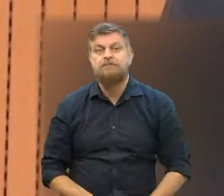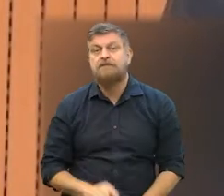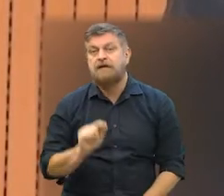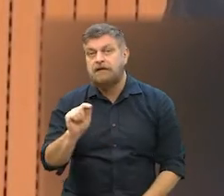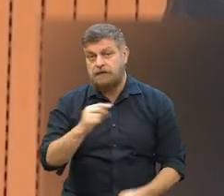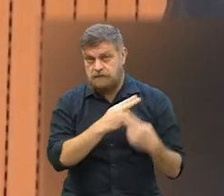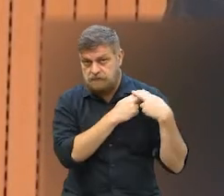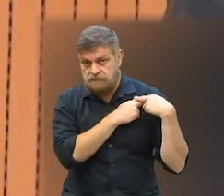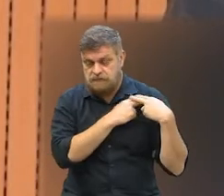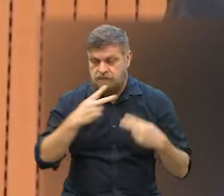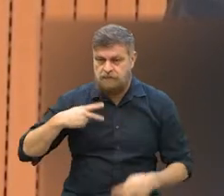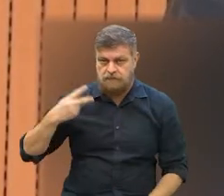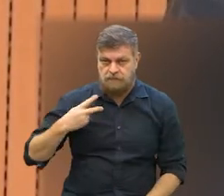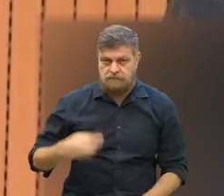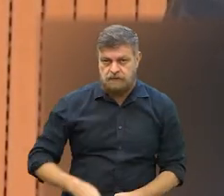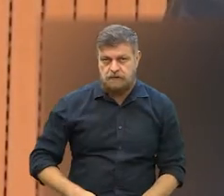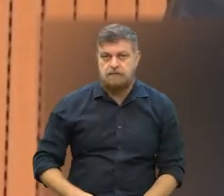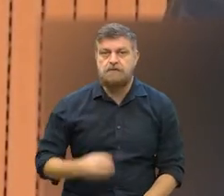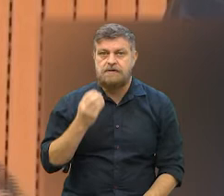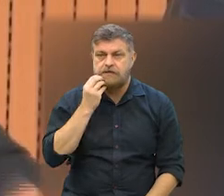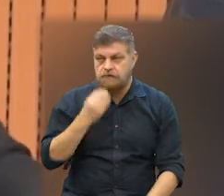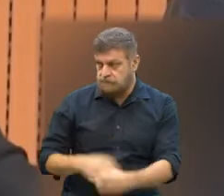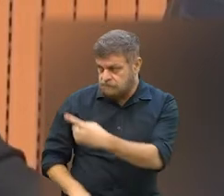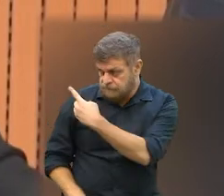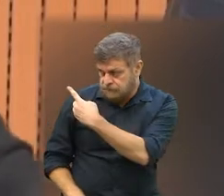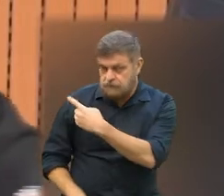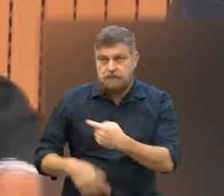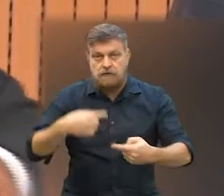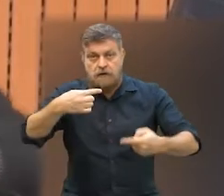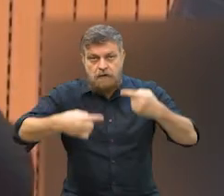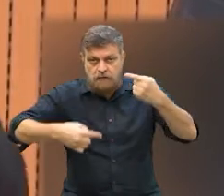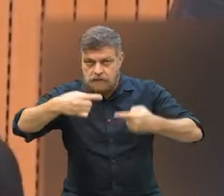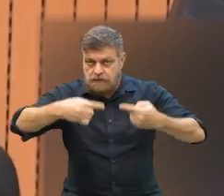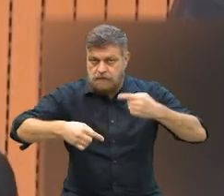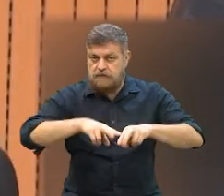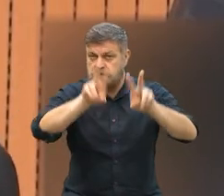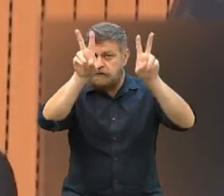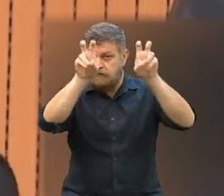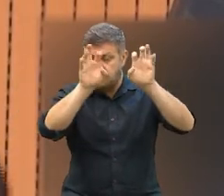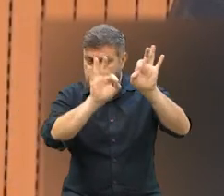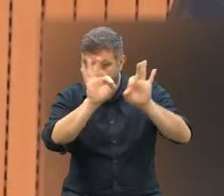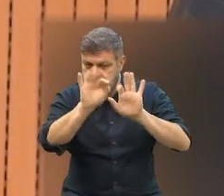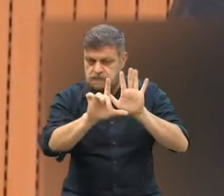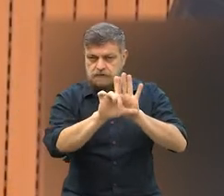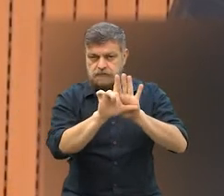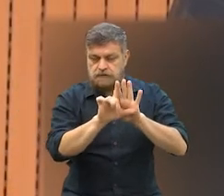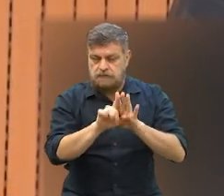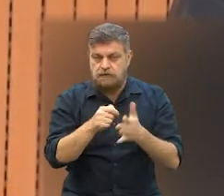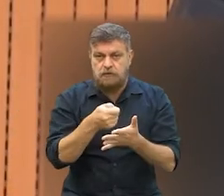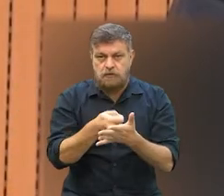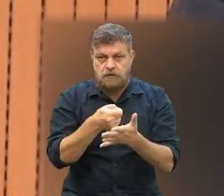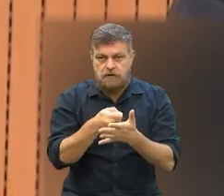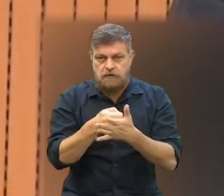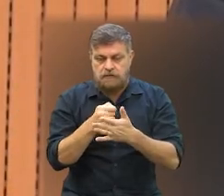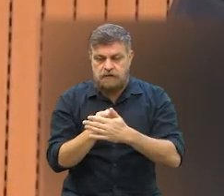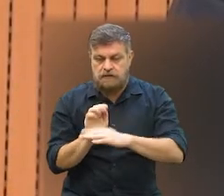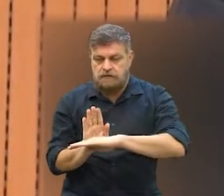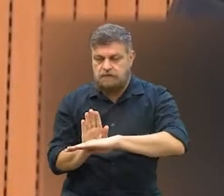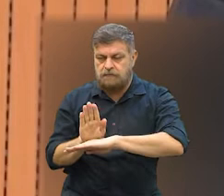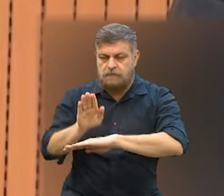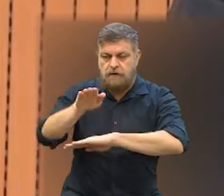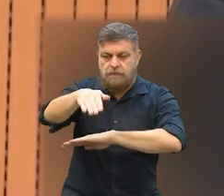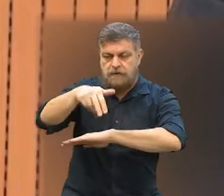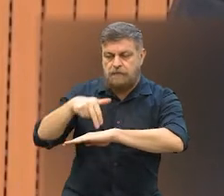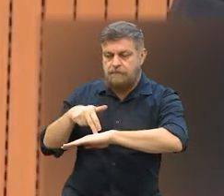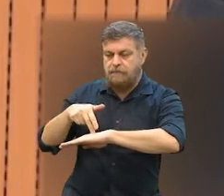Presidida pelo vereador Igor Diego, o debate teve como tema o projeto de lei que estabelece o uso prioritário